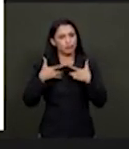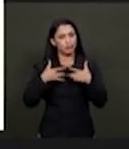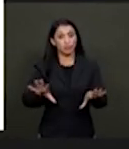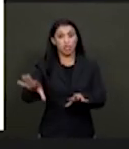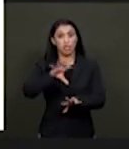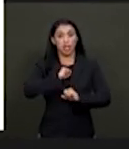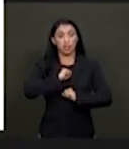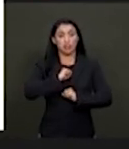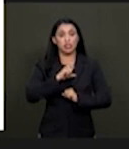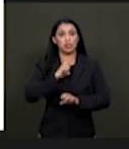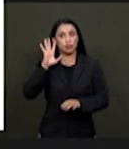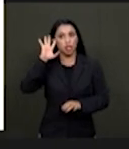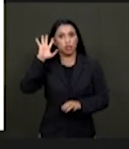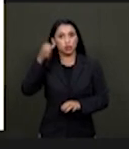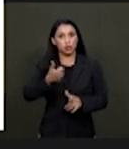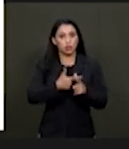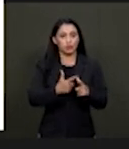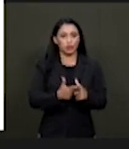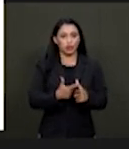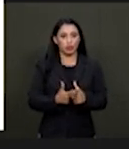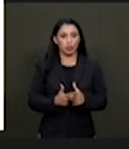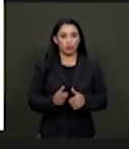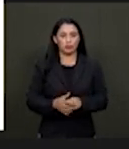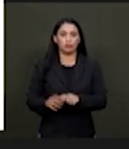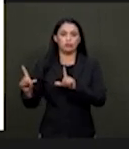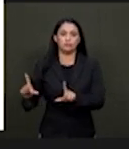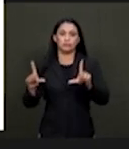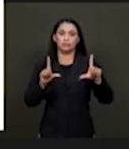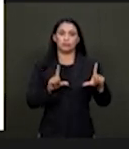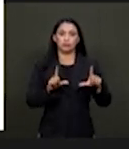de habilidades de resolução de problemas. Slide 8, por favor.